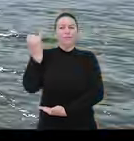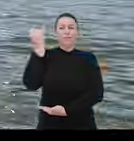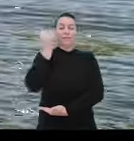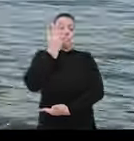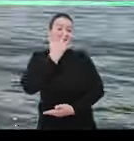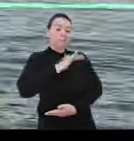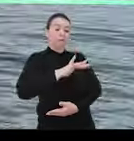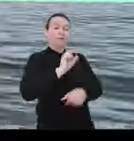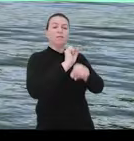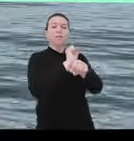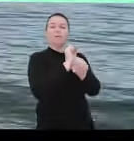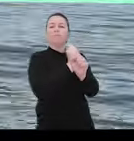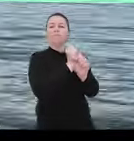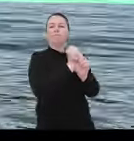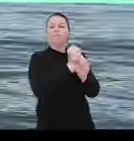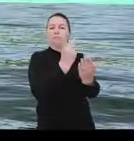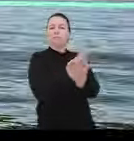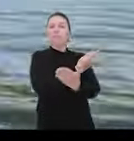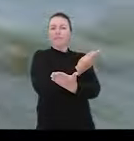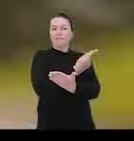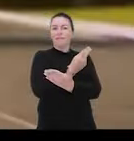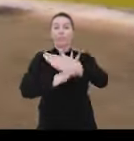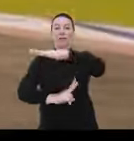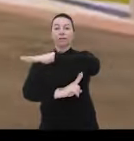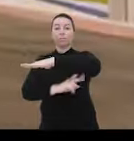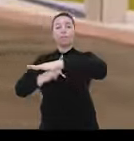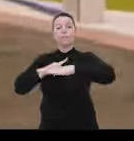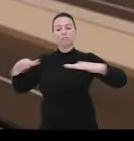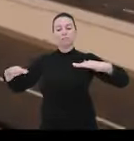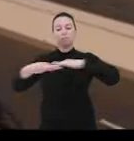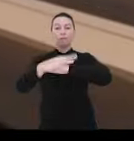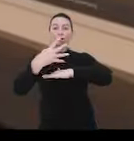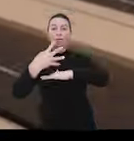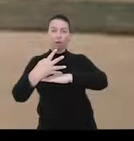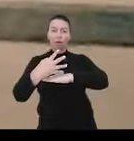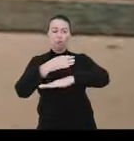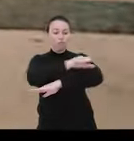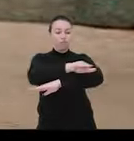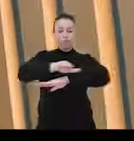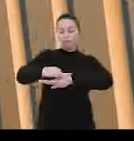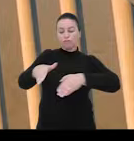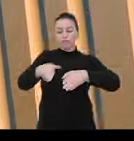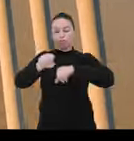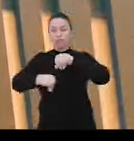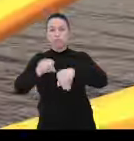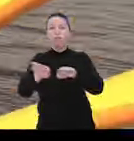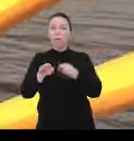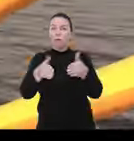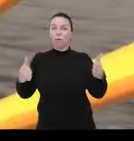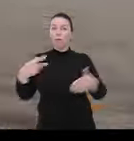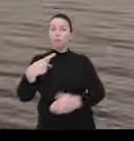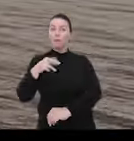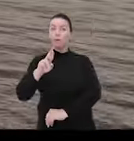importância. Desde pequeno, então eu estava esperando já há muitos anos isso aí. A ponte terá quatro faixas de tráfego, calçadas e ciclovias, além